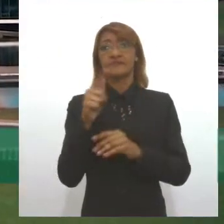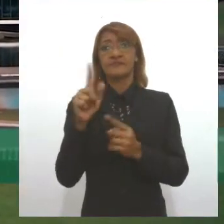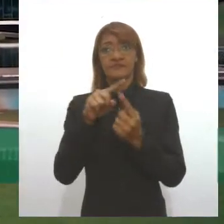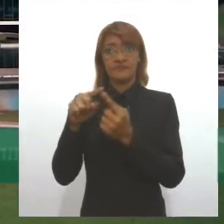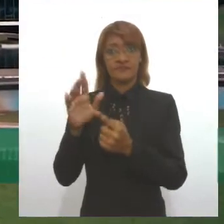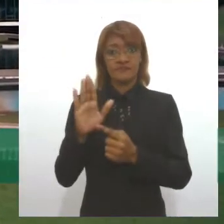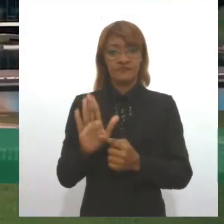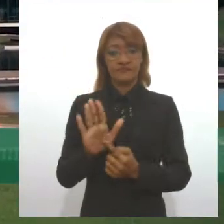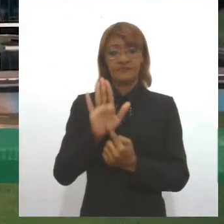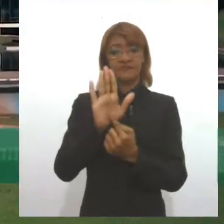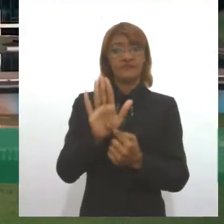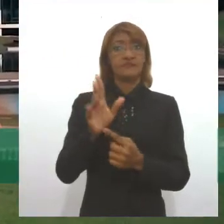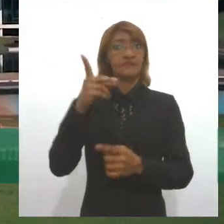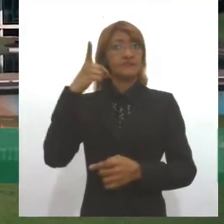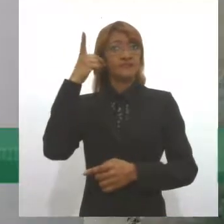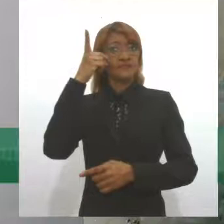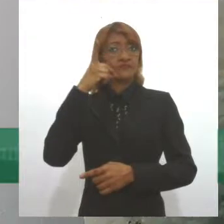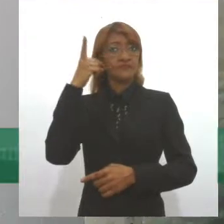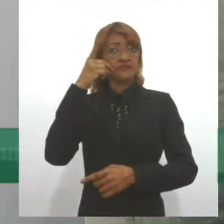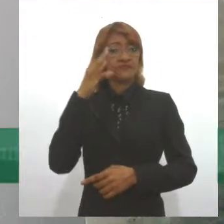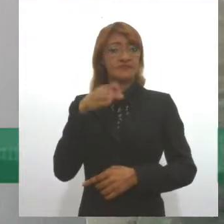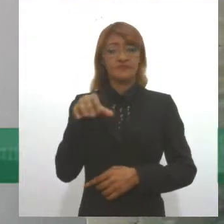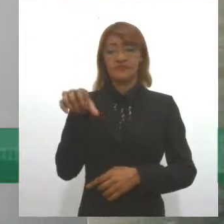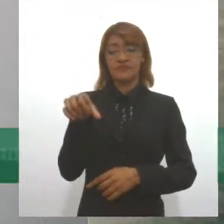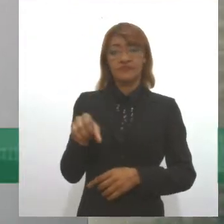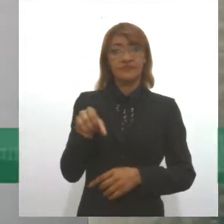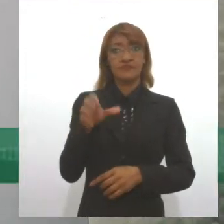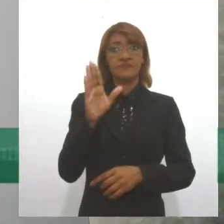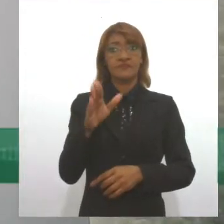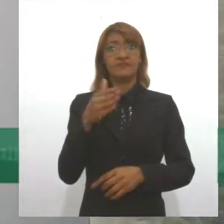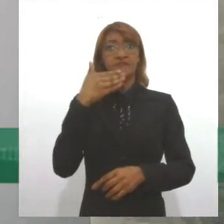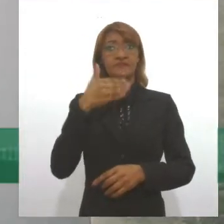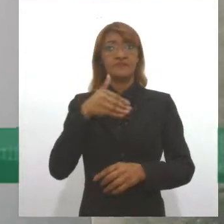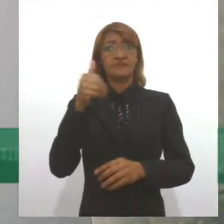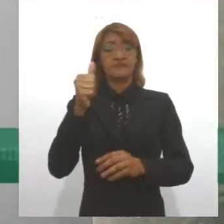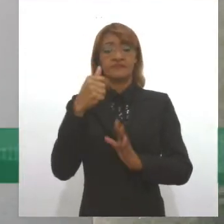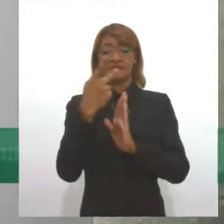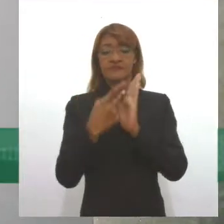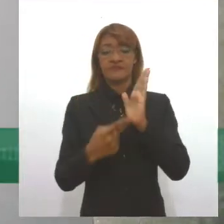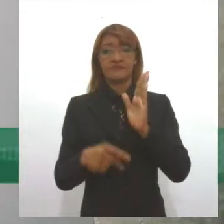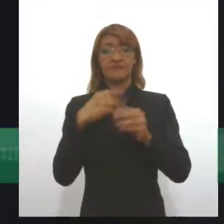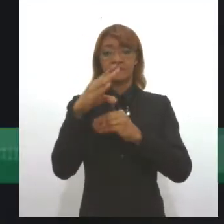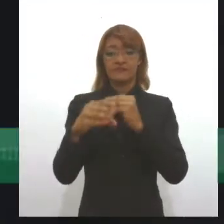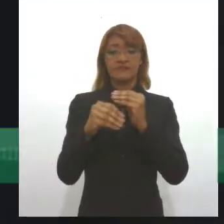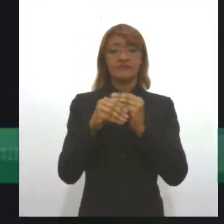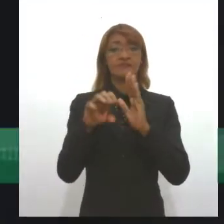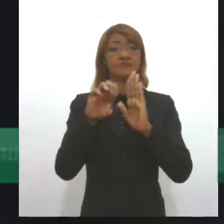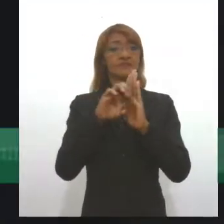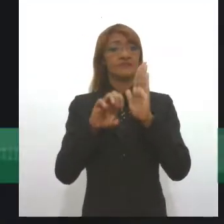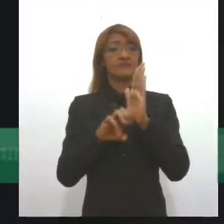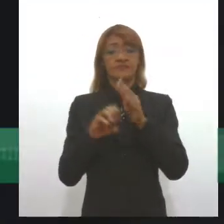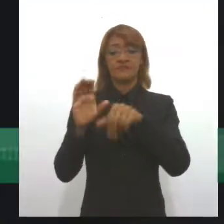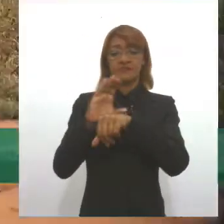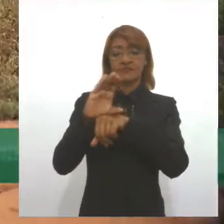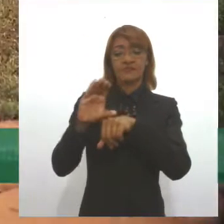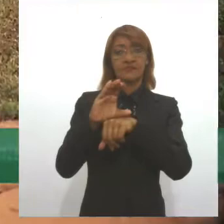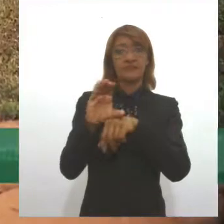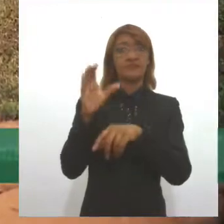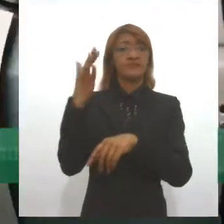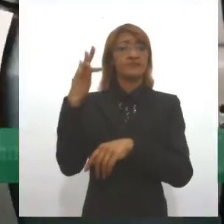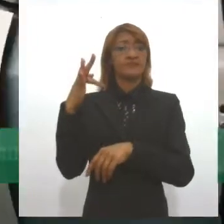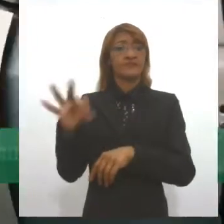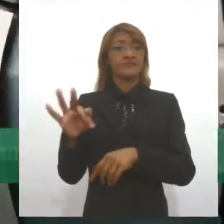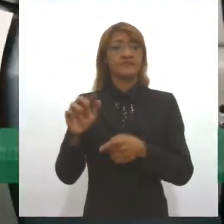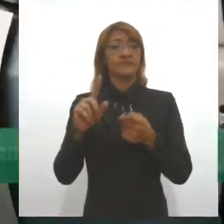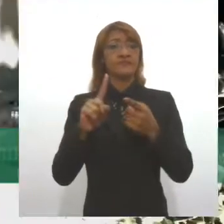parlamentares nove sugestões de melhoria no texto para adequar o projeto do Estatuto à Constituição Federal e às